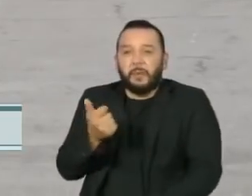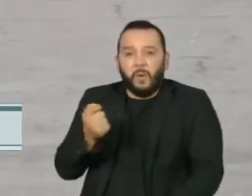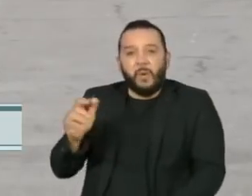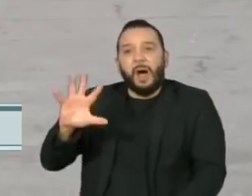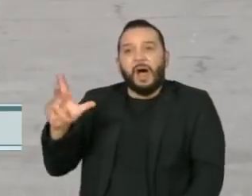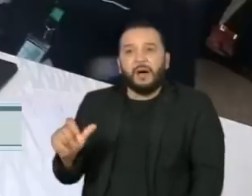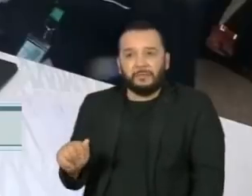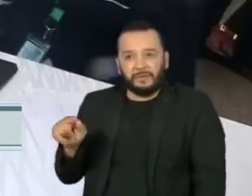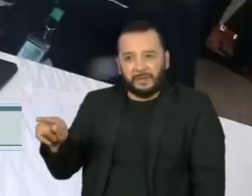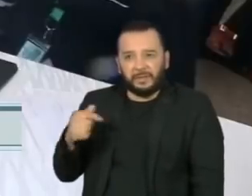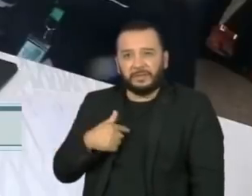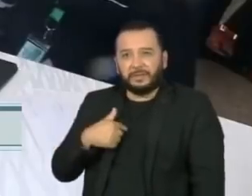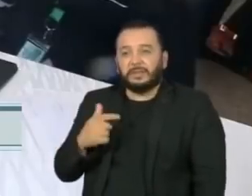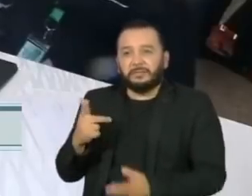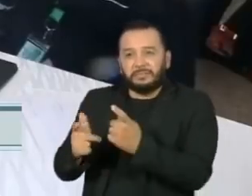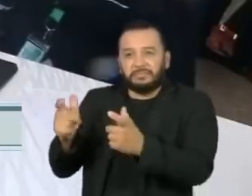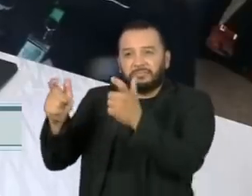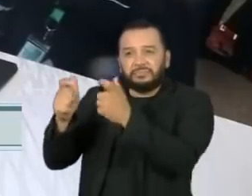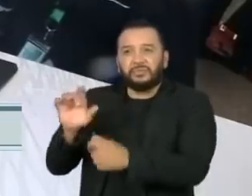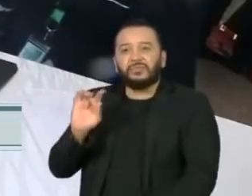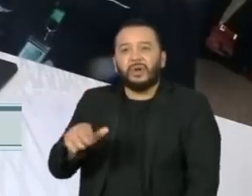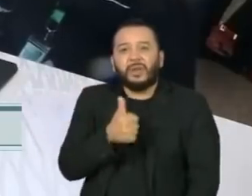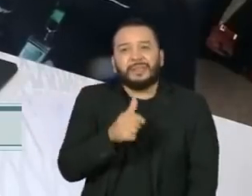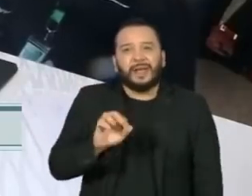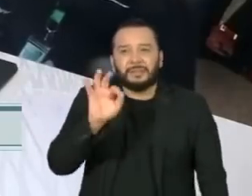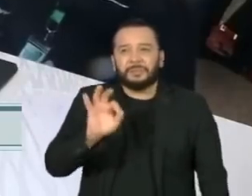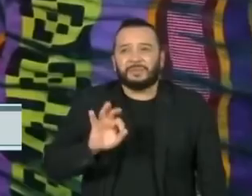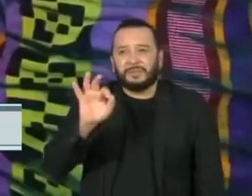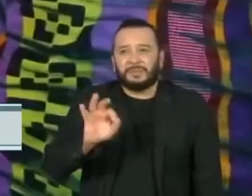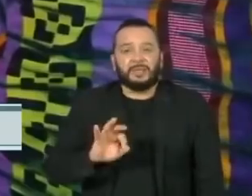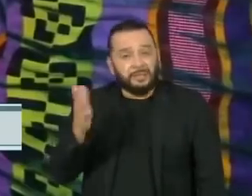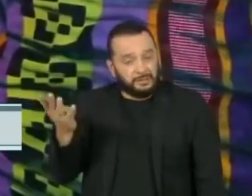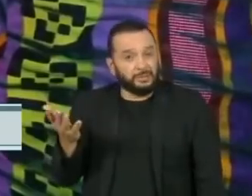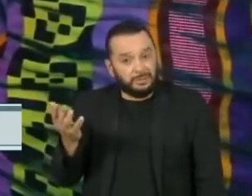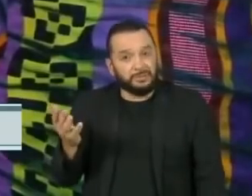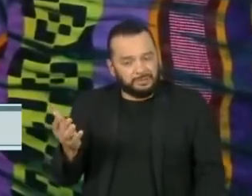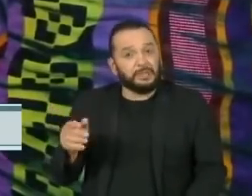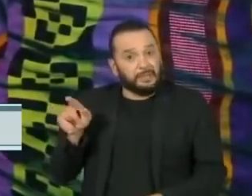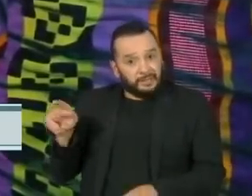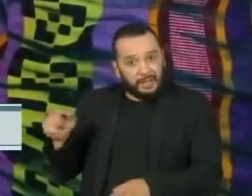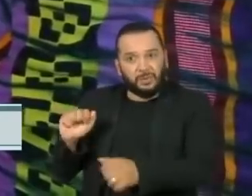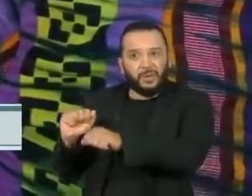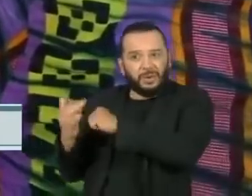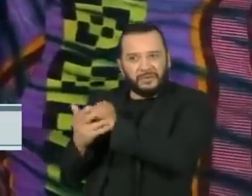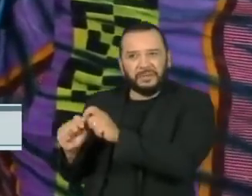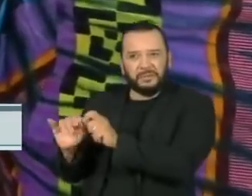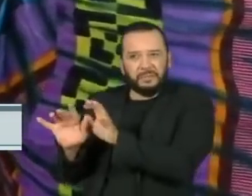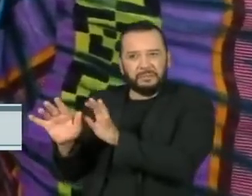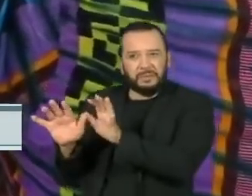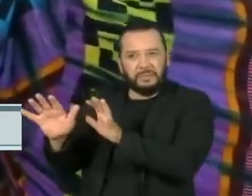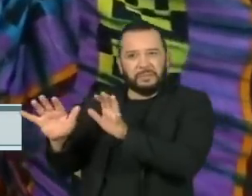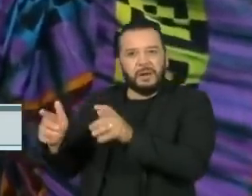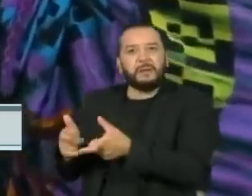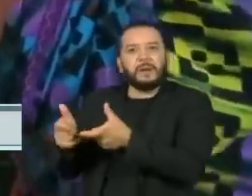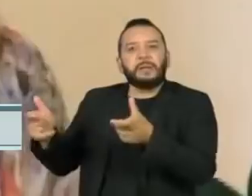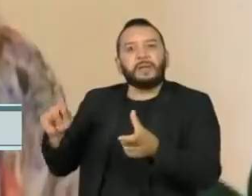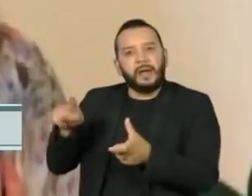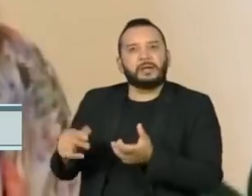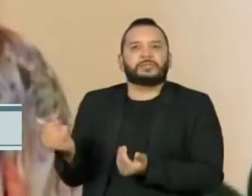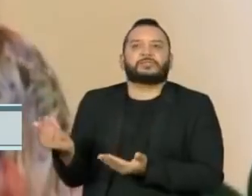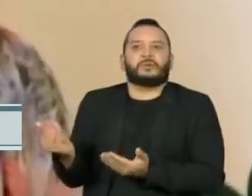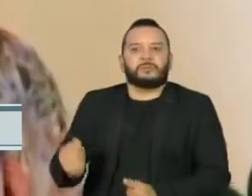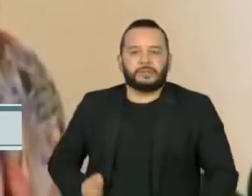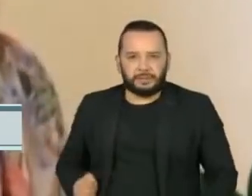a África como um todo, é menos de 10% de vacinação. O número de casos, neste momento, a maioria é em jovens.